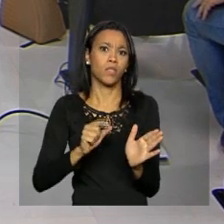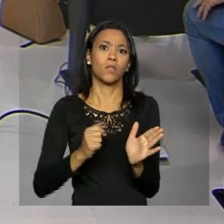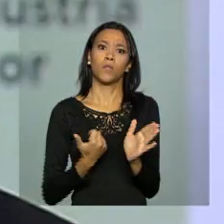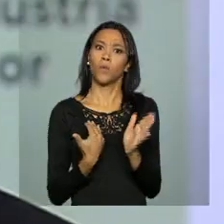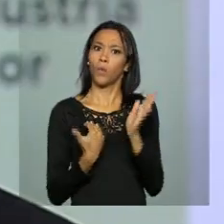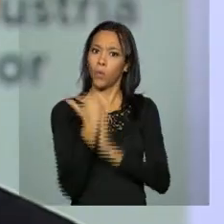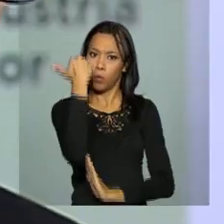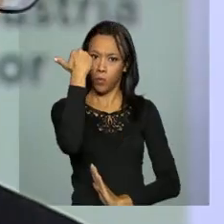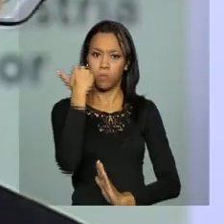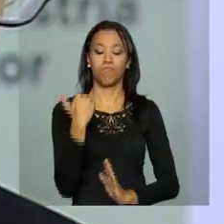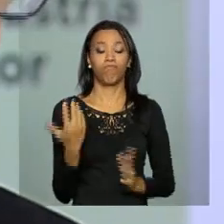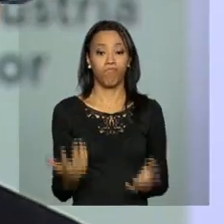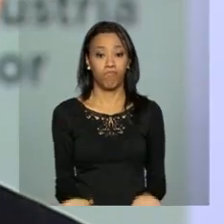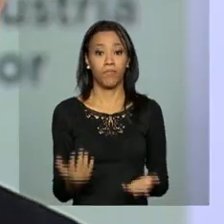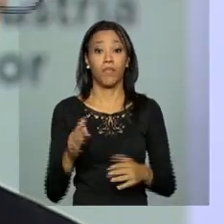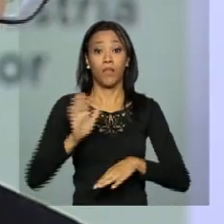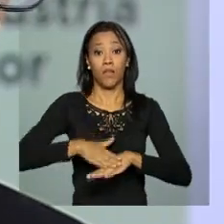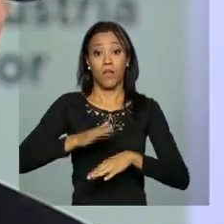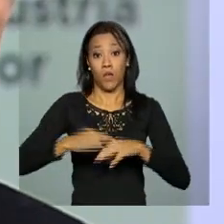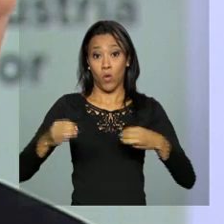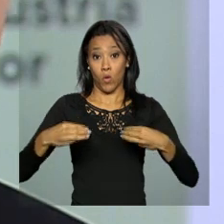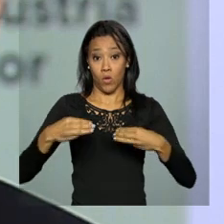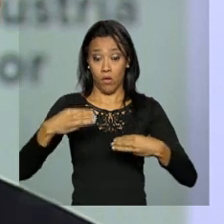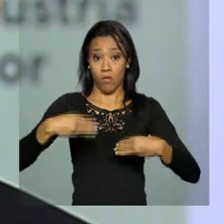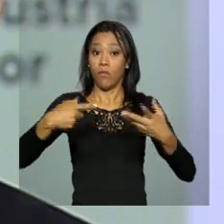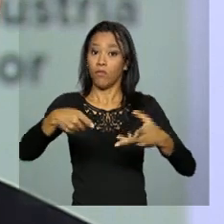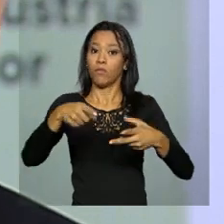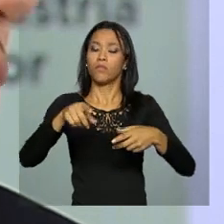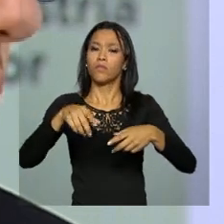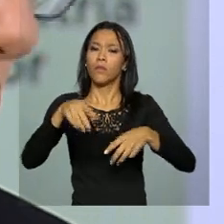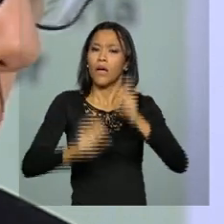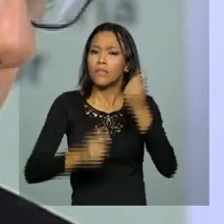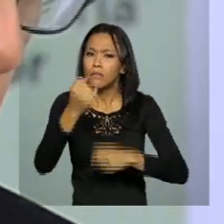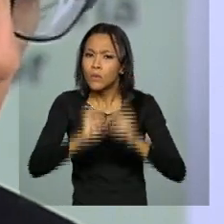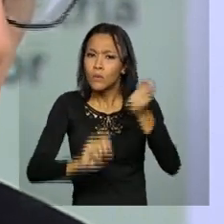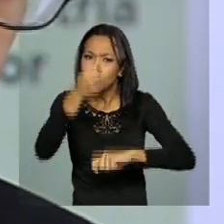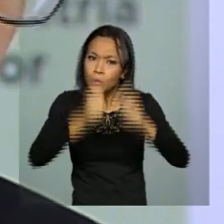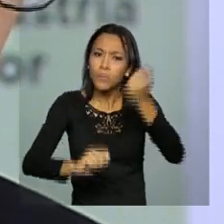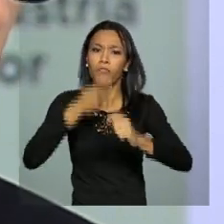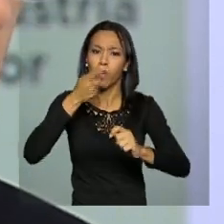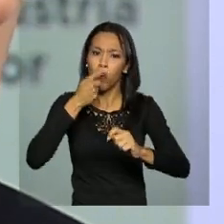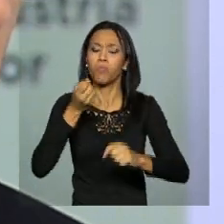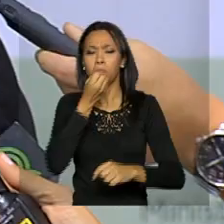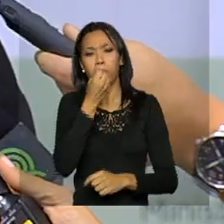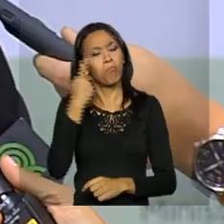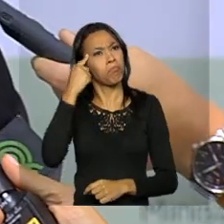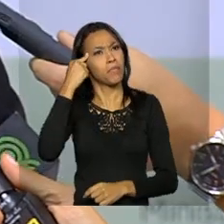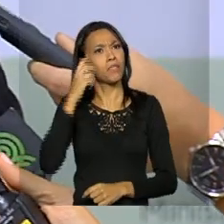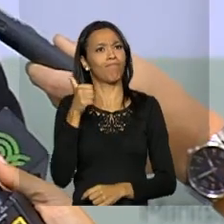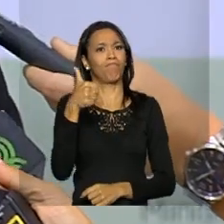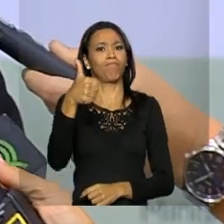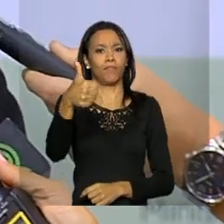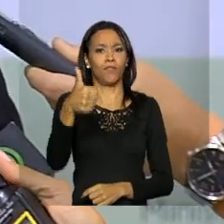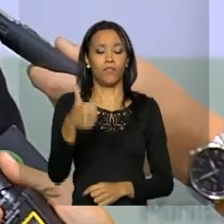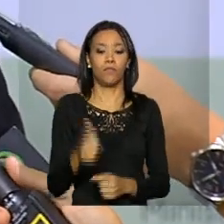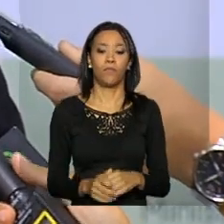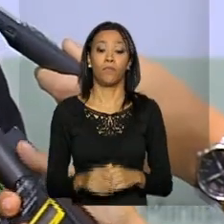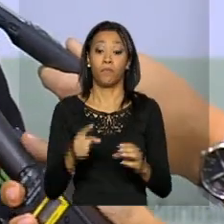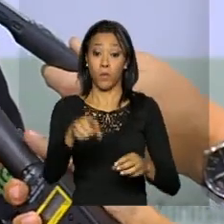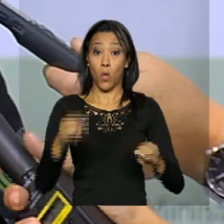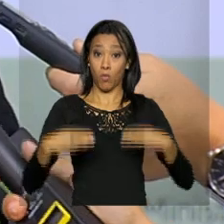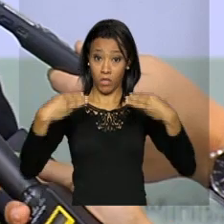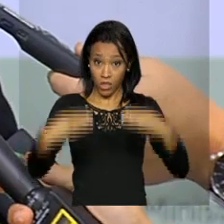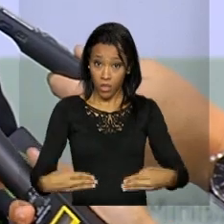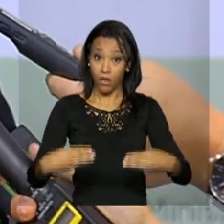de toneladas. O Ministério do Desenvolvimento, Indústria e Comércio Exterior tem estimativas positivas para este ano. O Ministério do Desenvolvimento espera